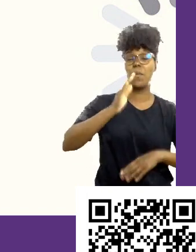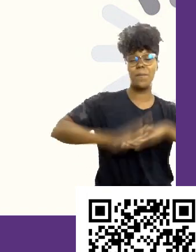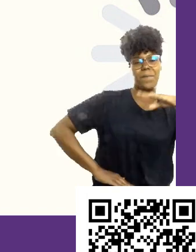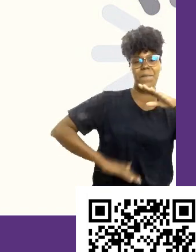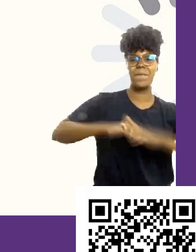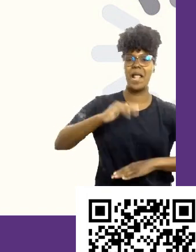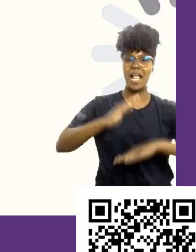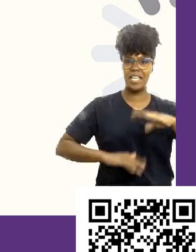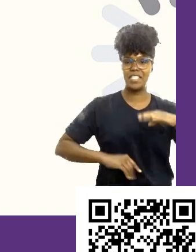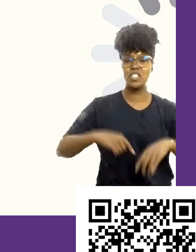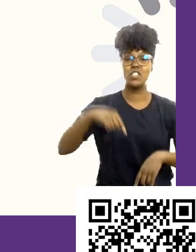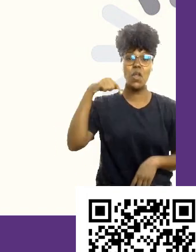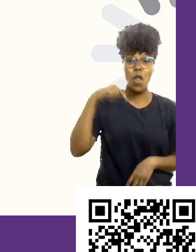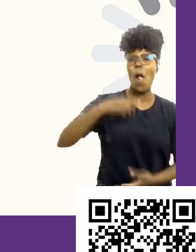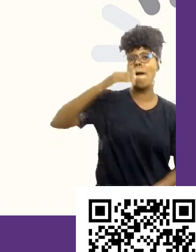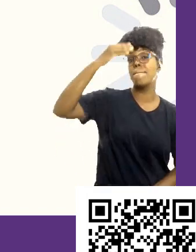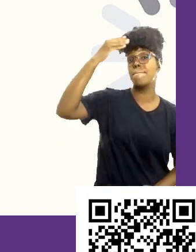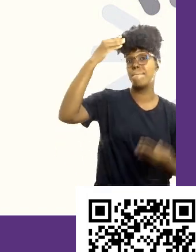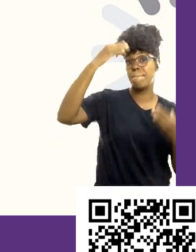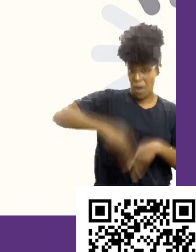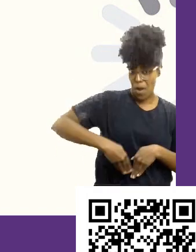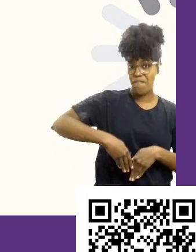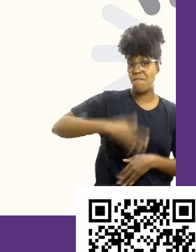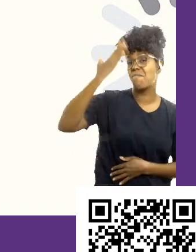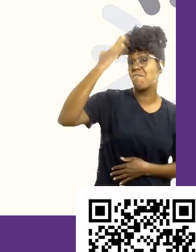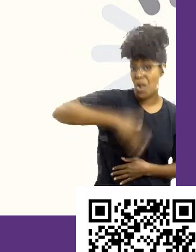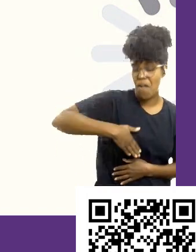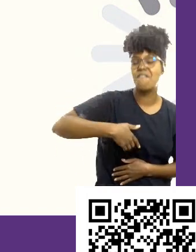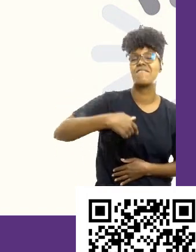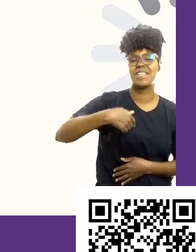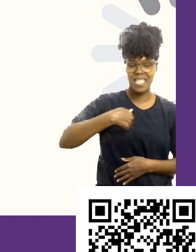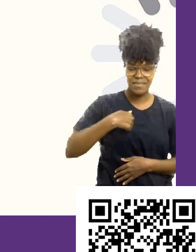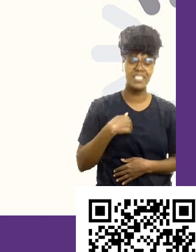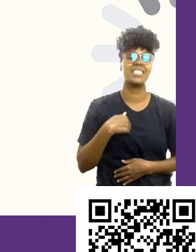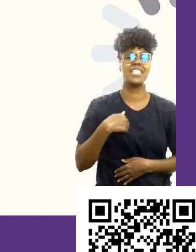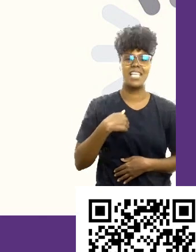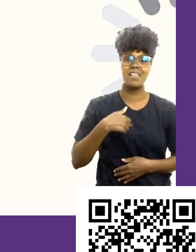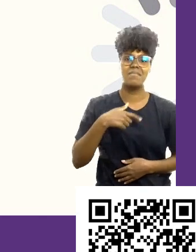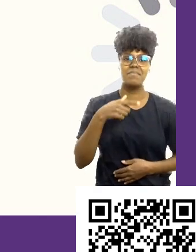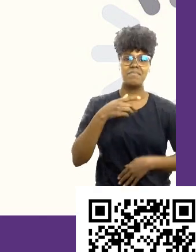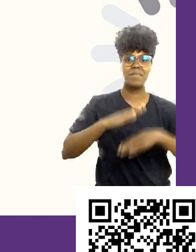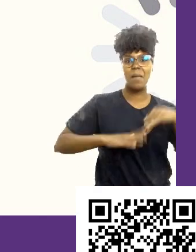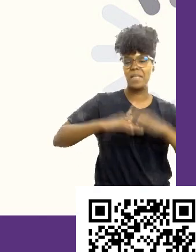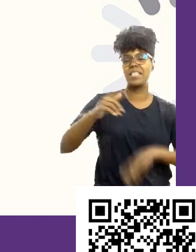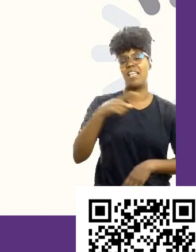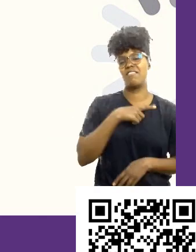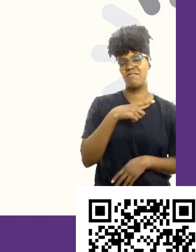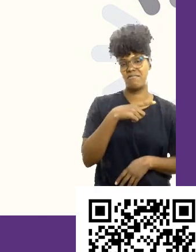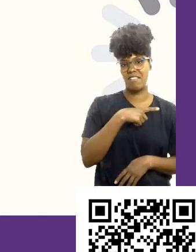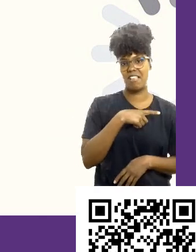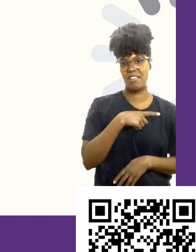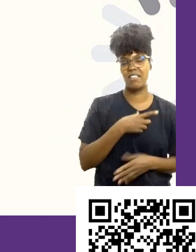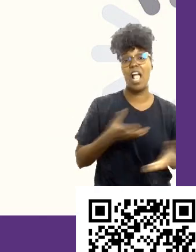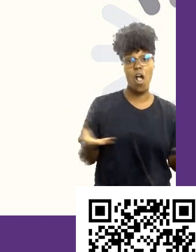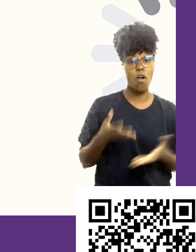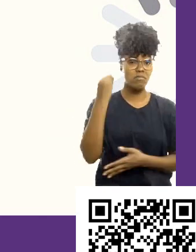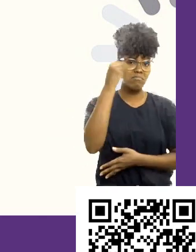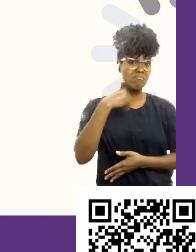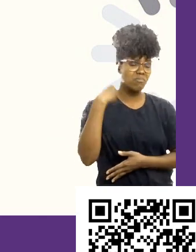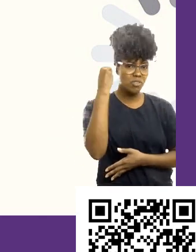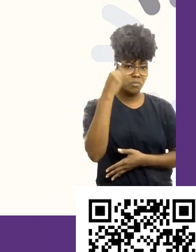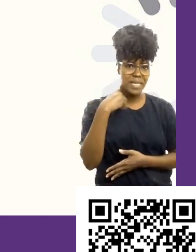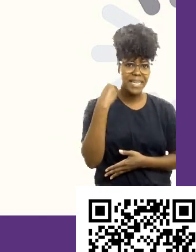justifica aquele atributo que você tem. Hoje em dia, toda experiência válida, eu falo que o